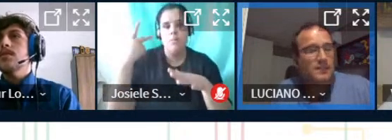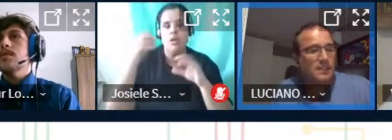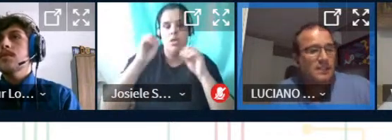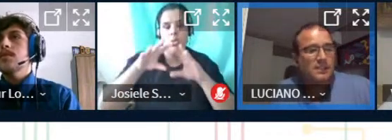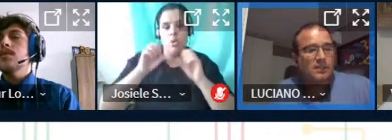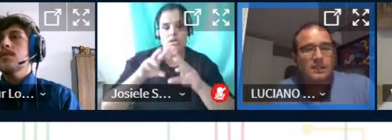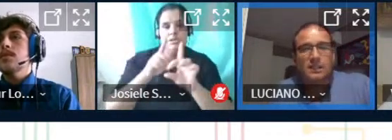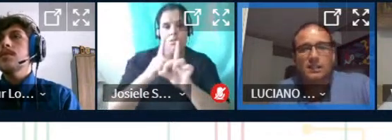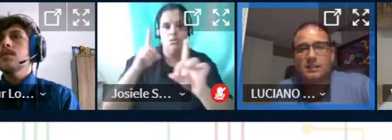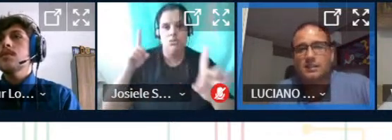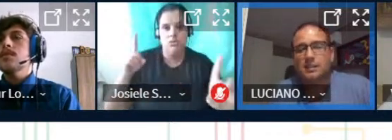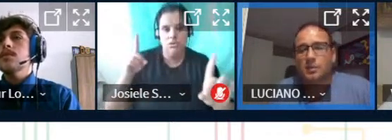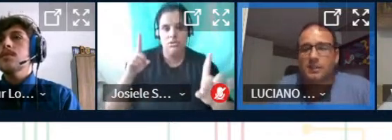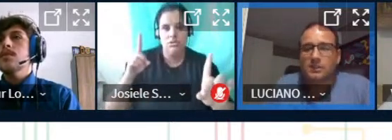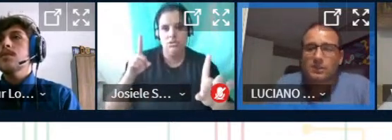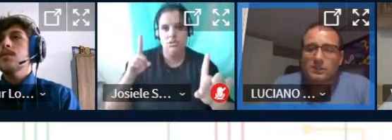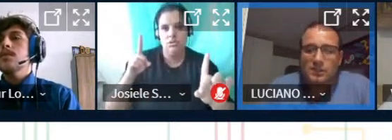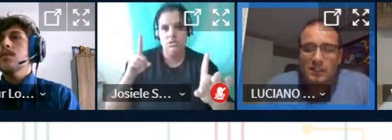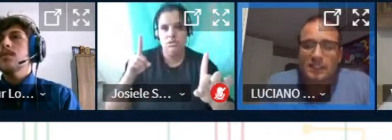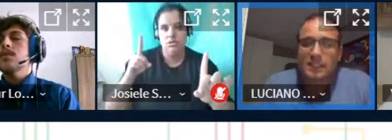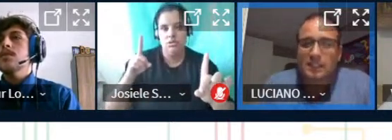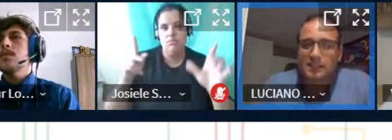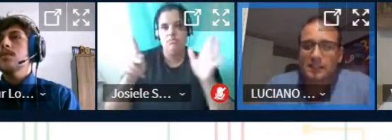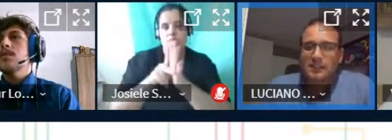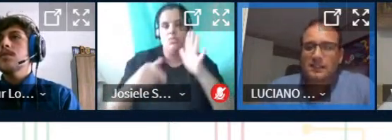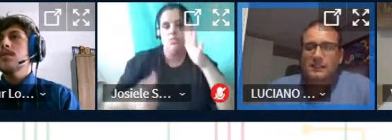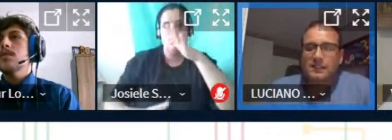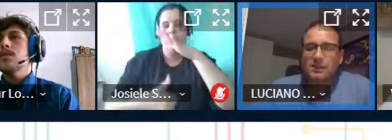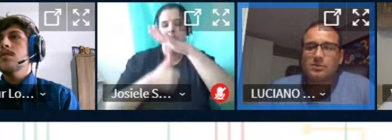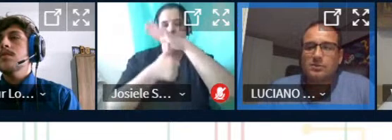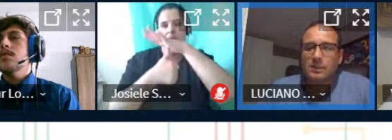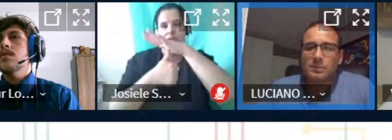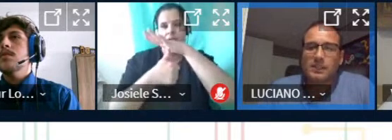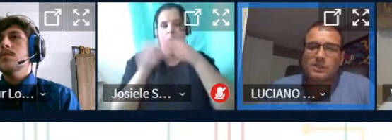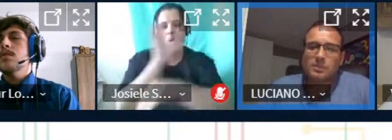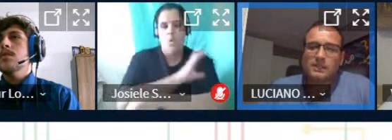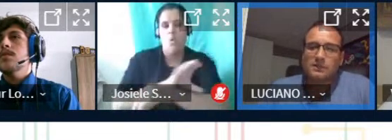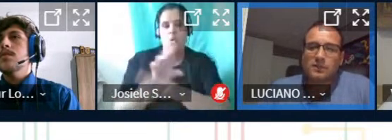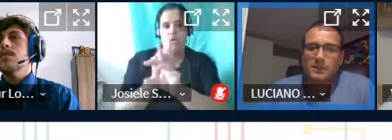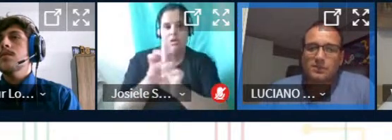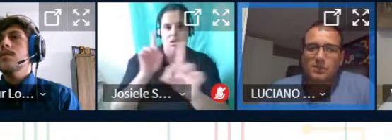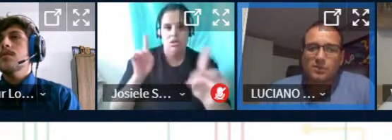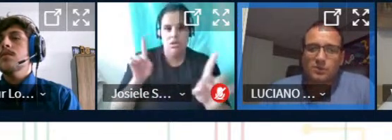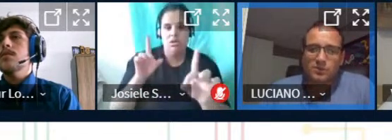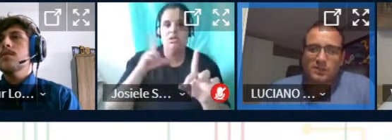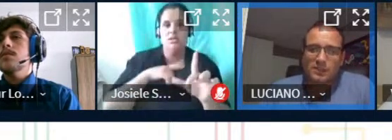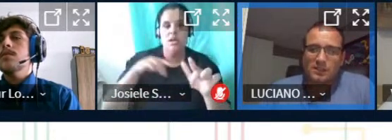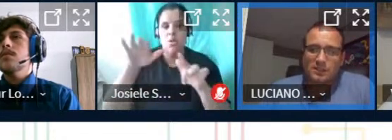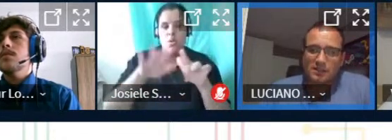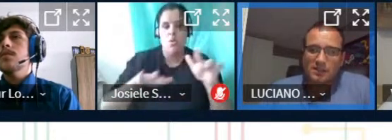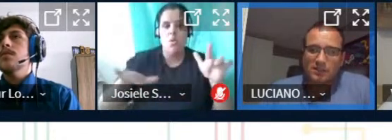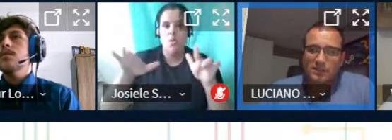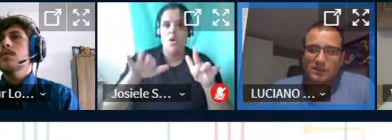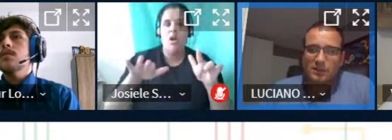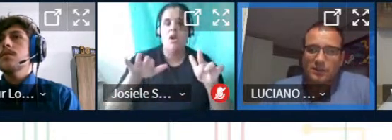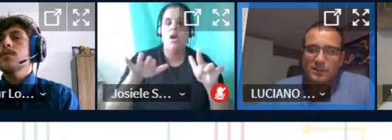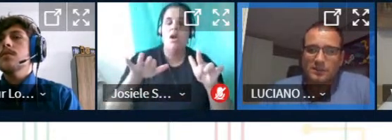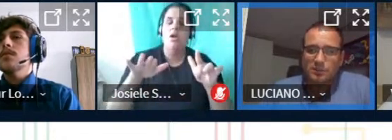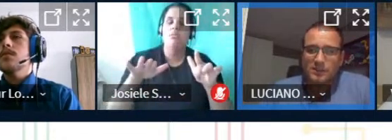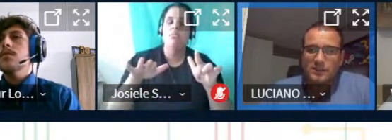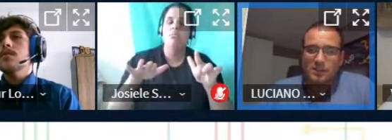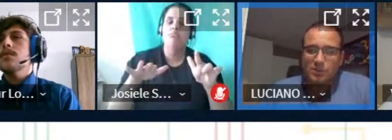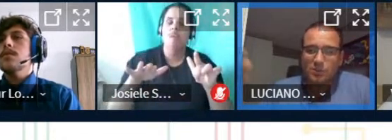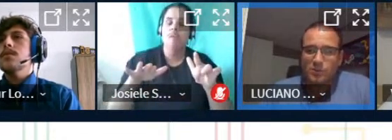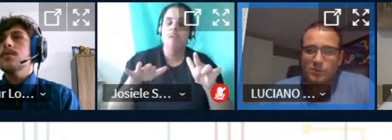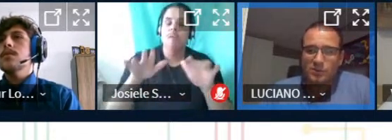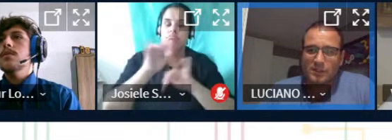distância então lá na pró-reitoria de EAD eles têm um ambiente para desenvolvimento de cursos então isso talvez